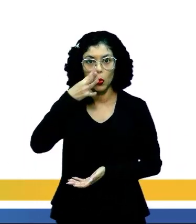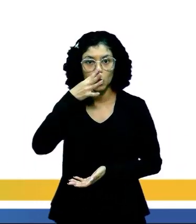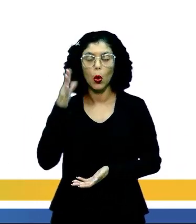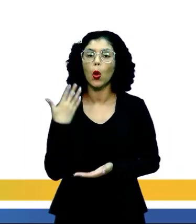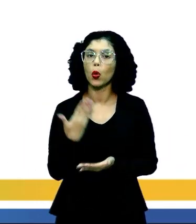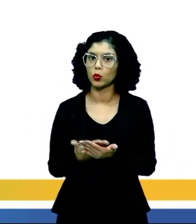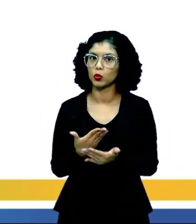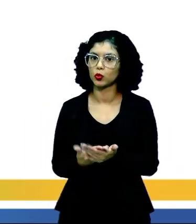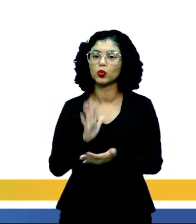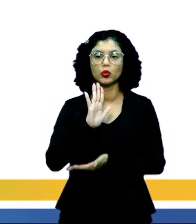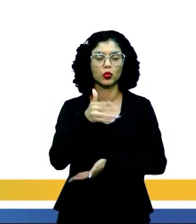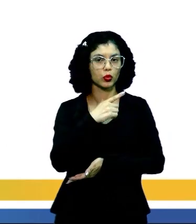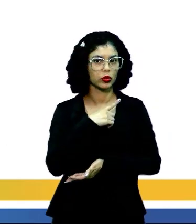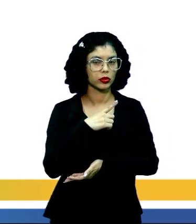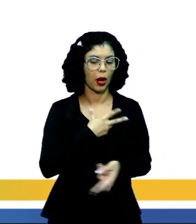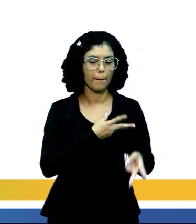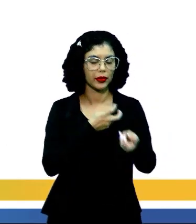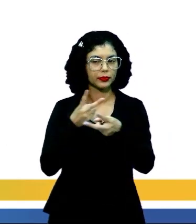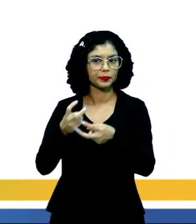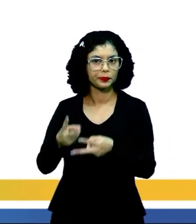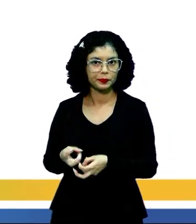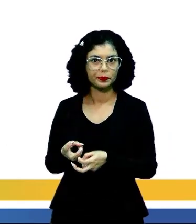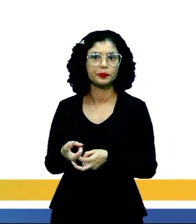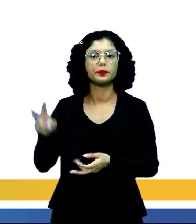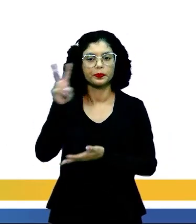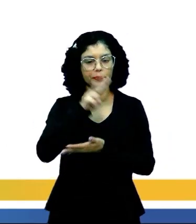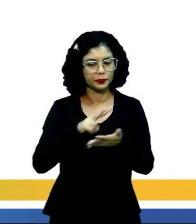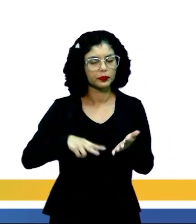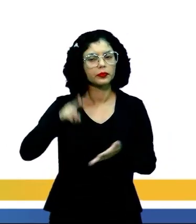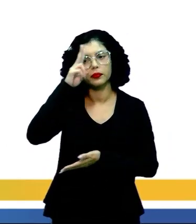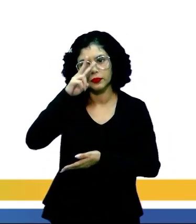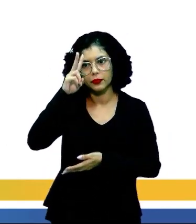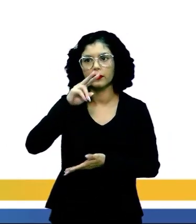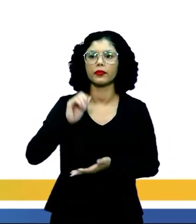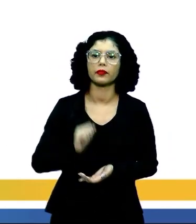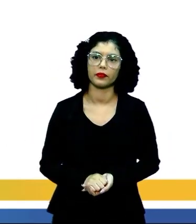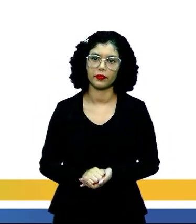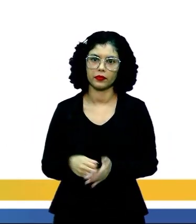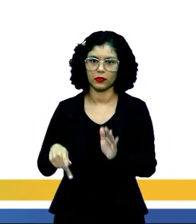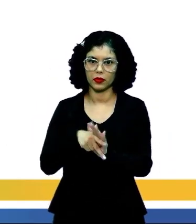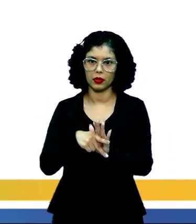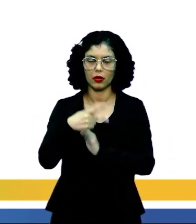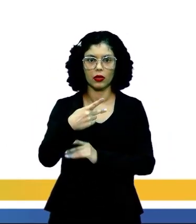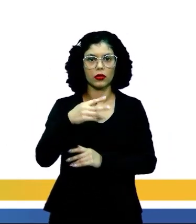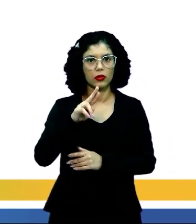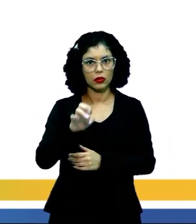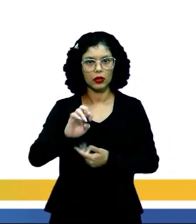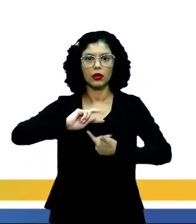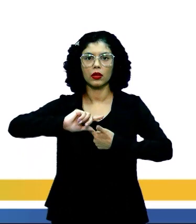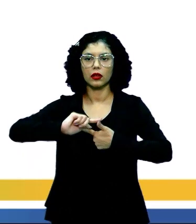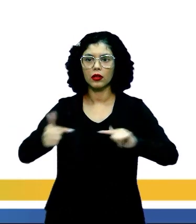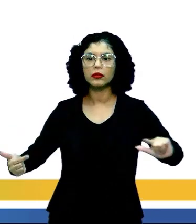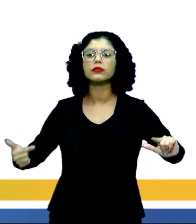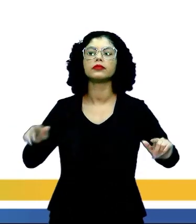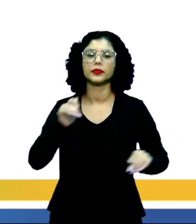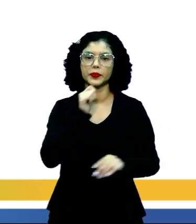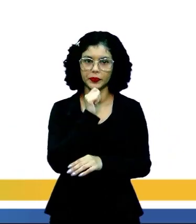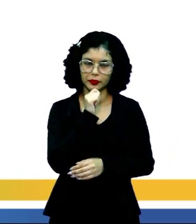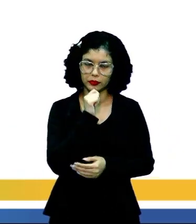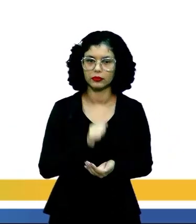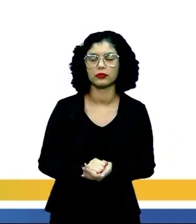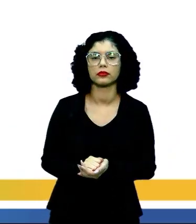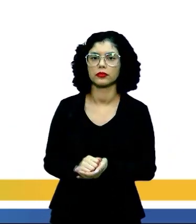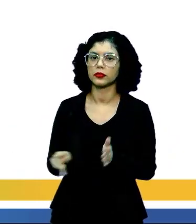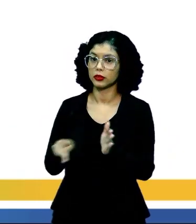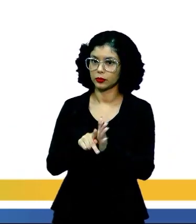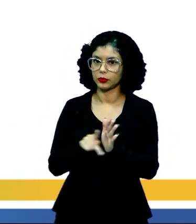nossa aula, já tem essa percepção, vai lembrar que Augusto dos Anjos é do pré-modernismo, sem a questão ter dito que era,